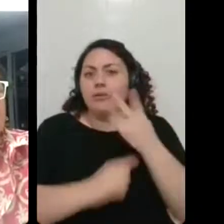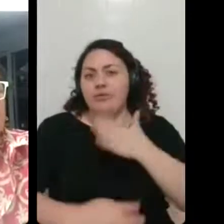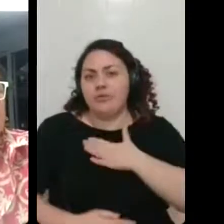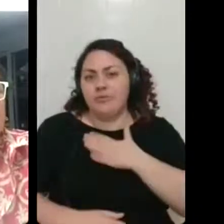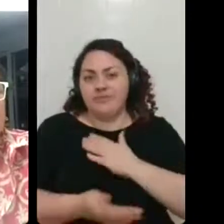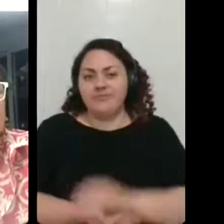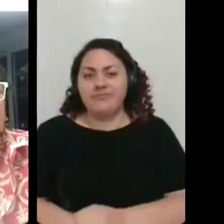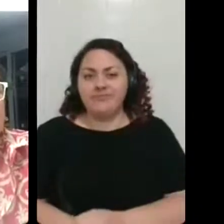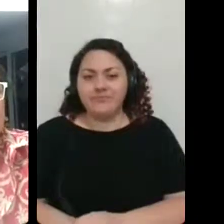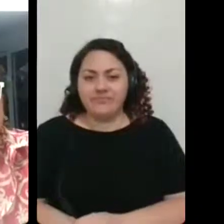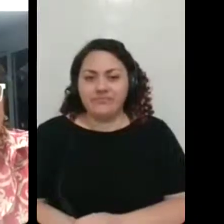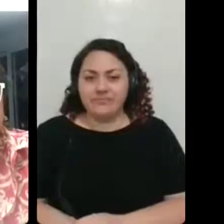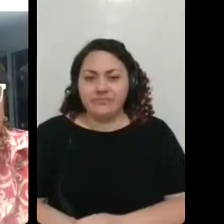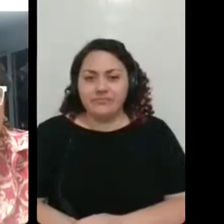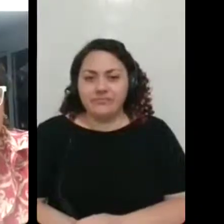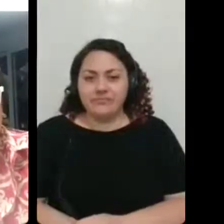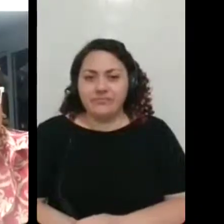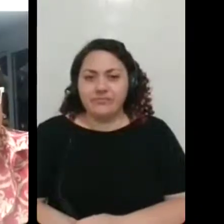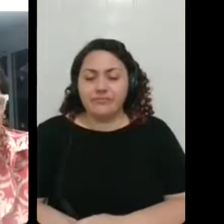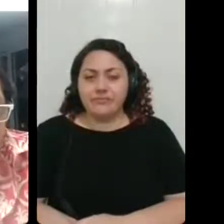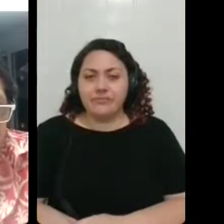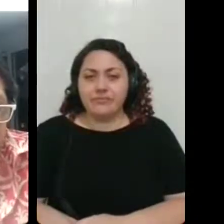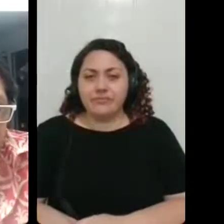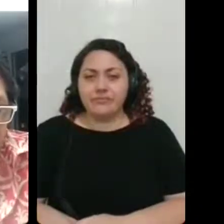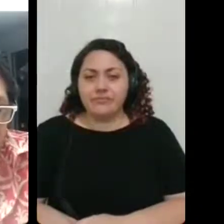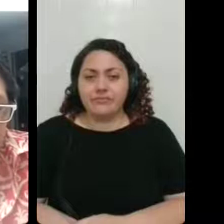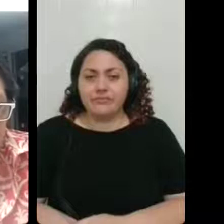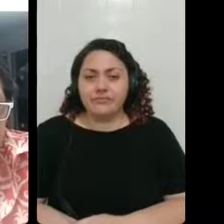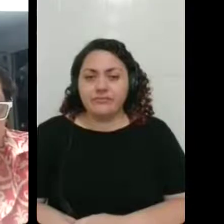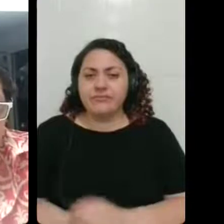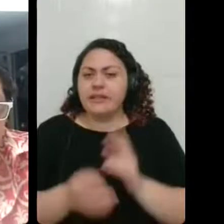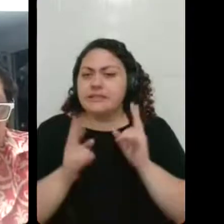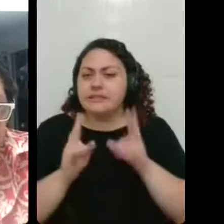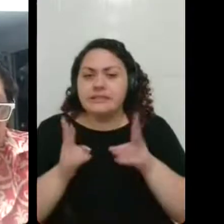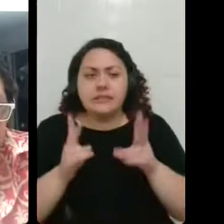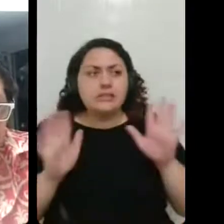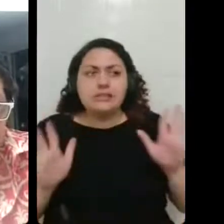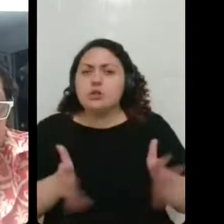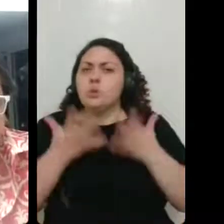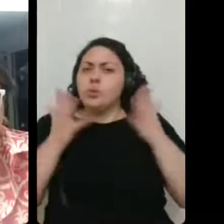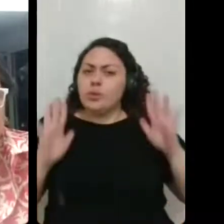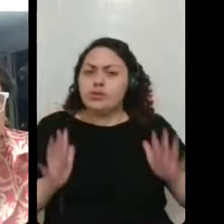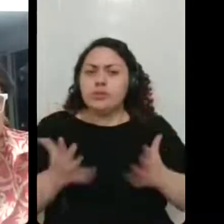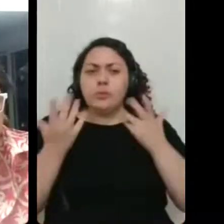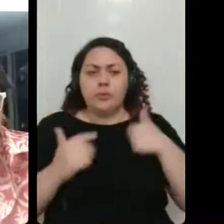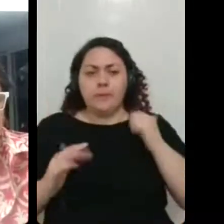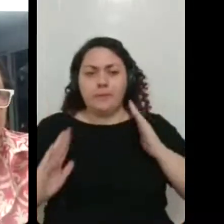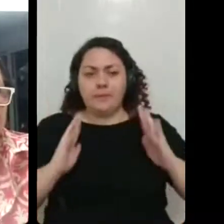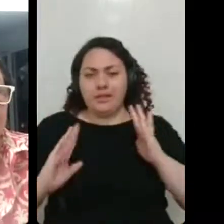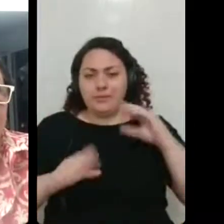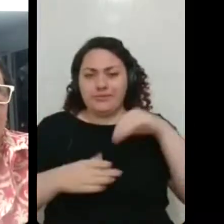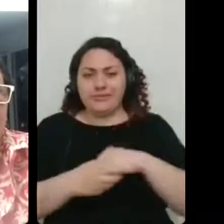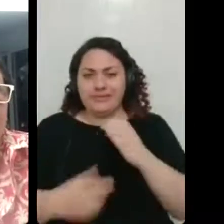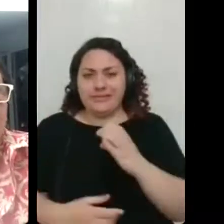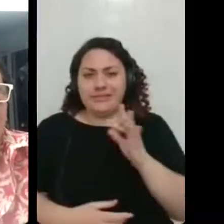E, e eu era muito estimulada, né? Durante esse período, assim, na CTI, a fazer alguma coisa.